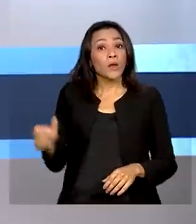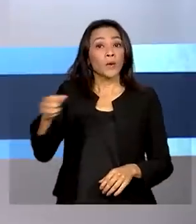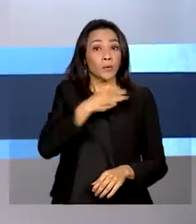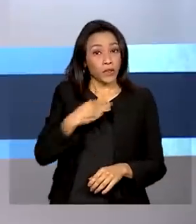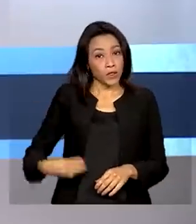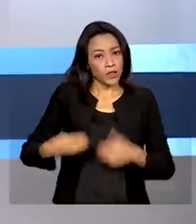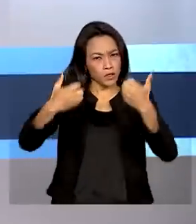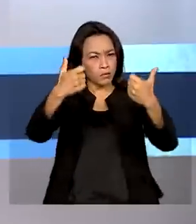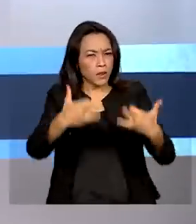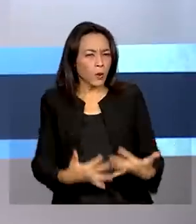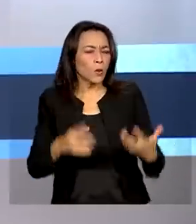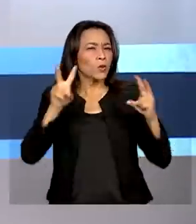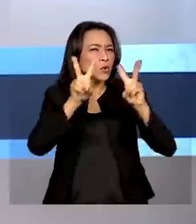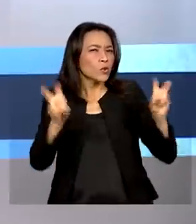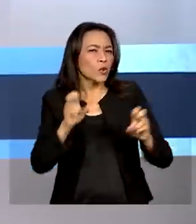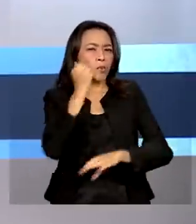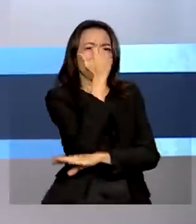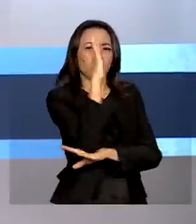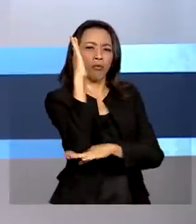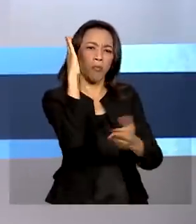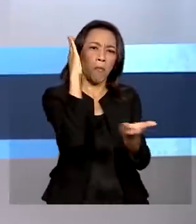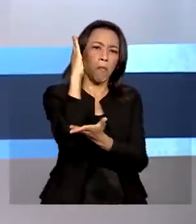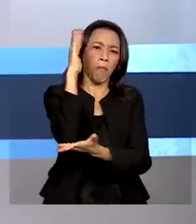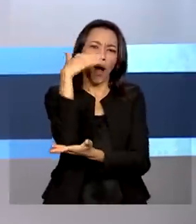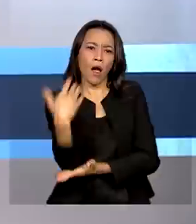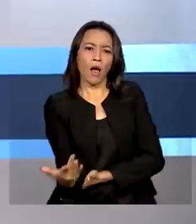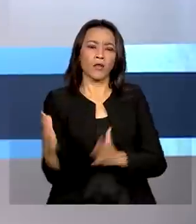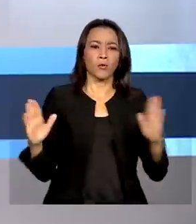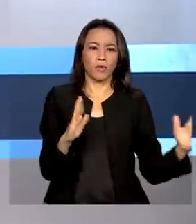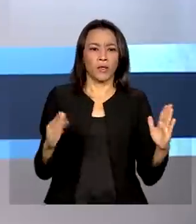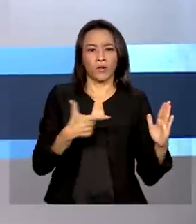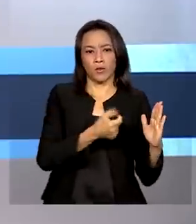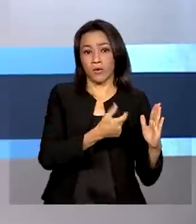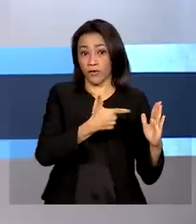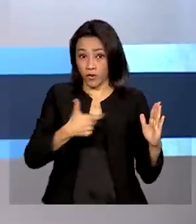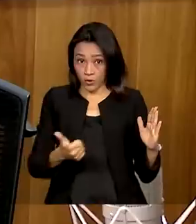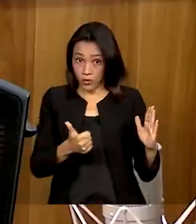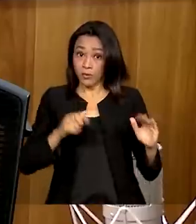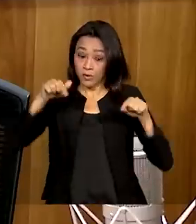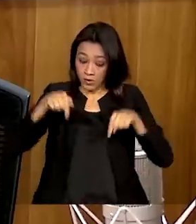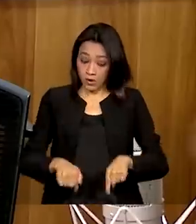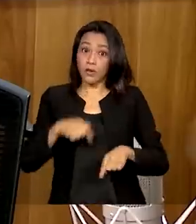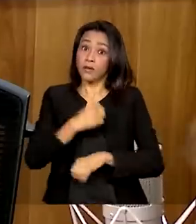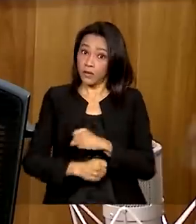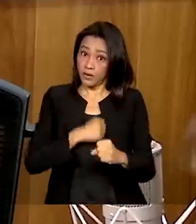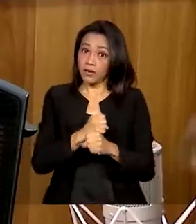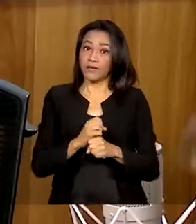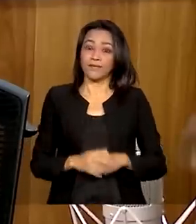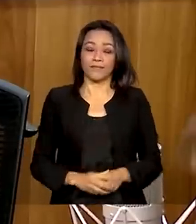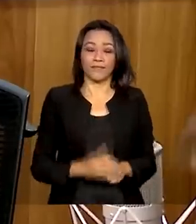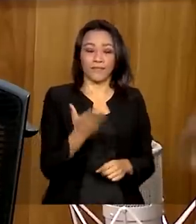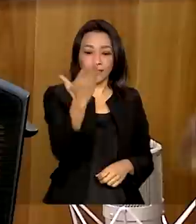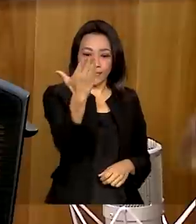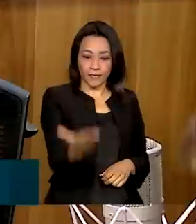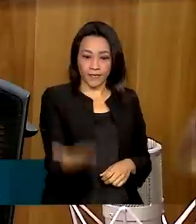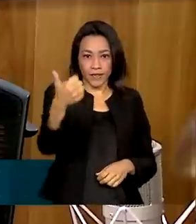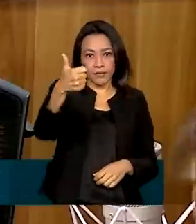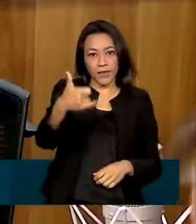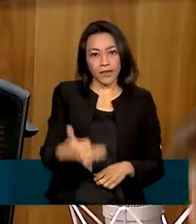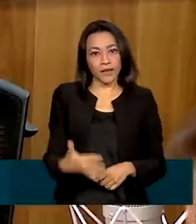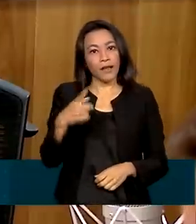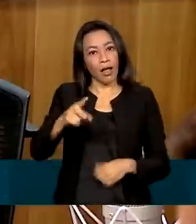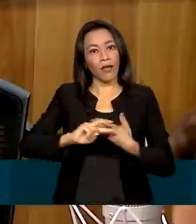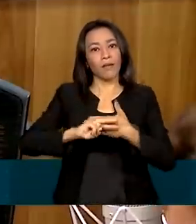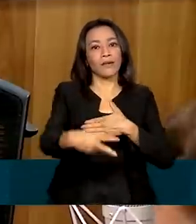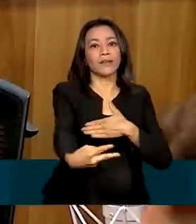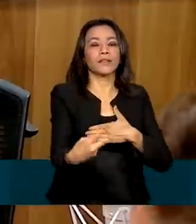redução do desmatamento na região amazônica entre 2021 e este ano. Foi o resultado do trabalho de